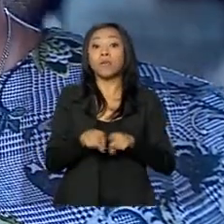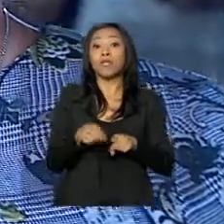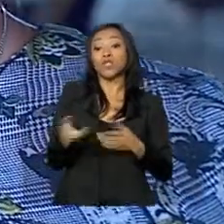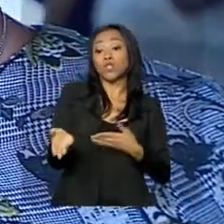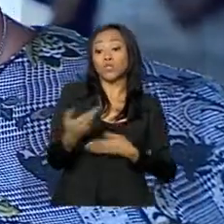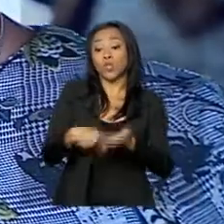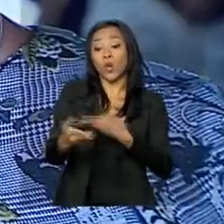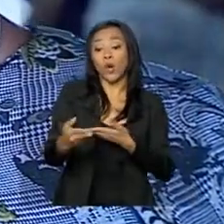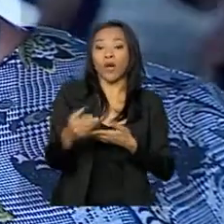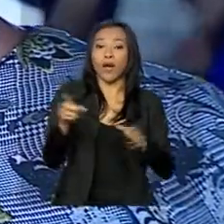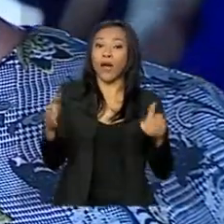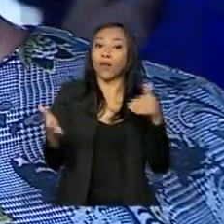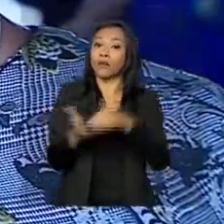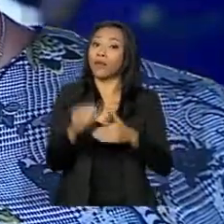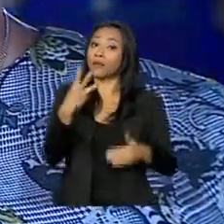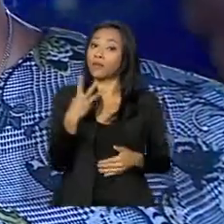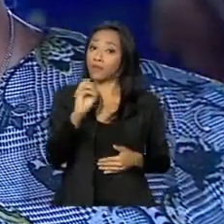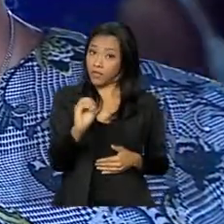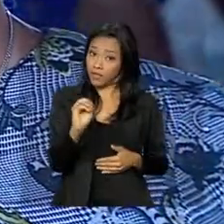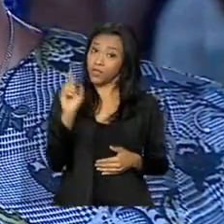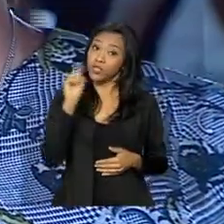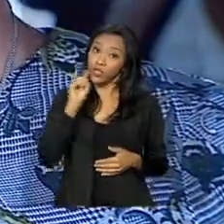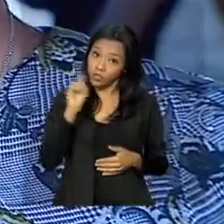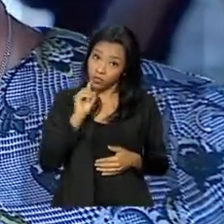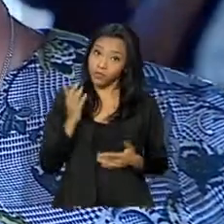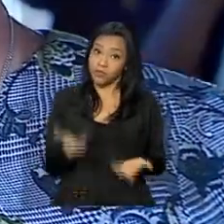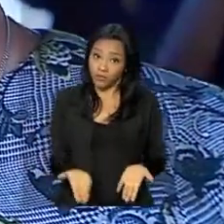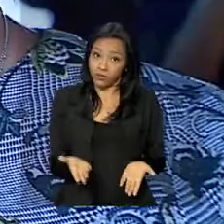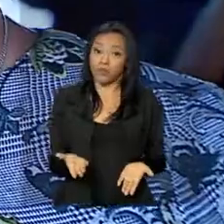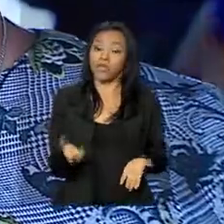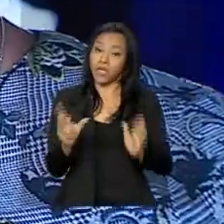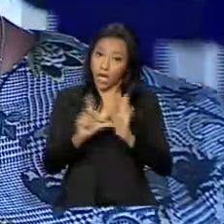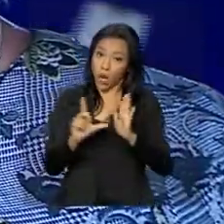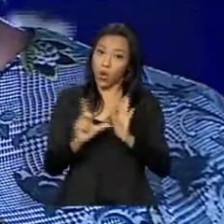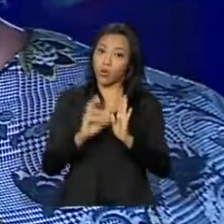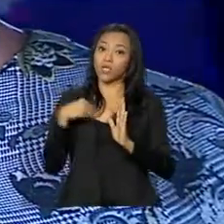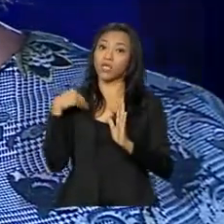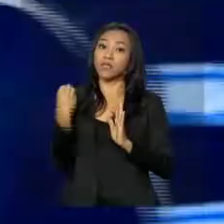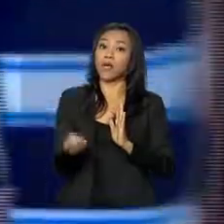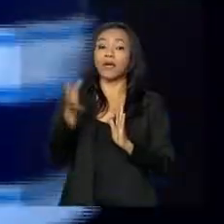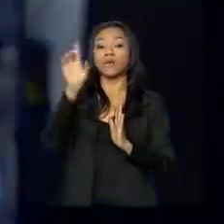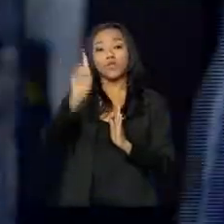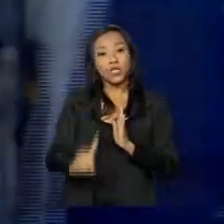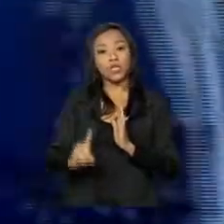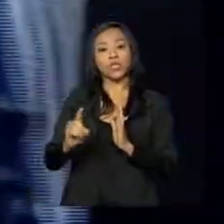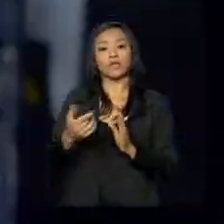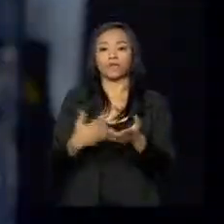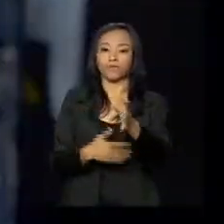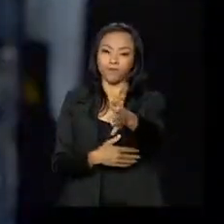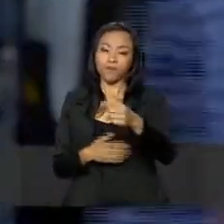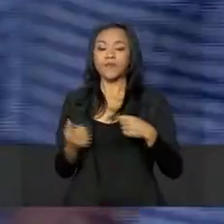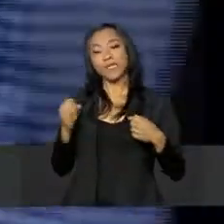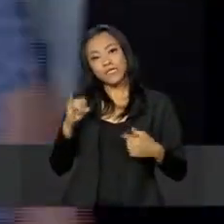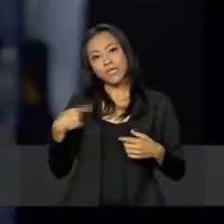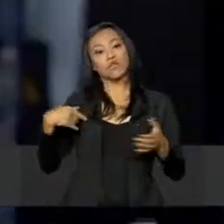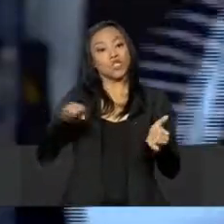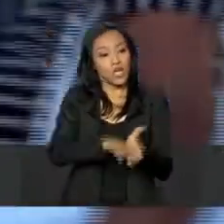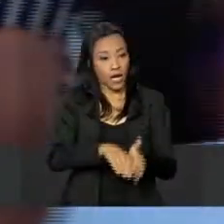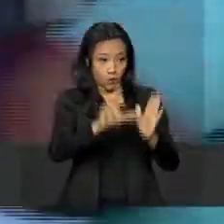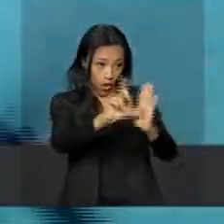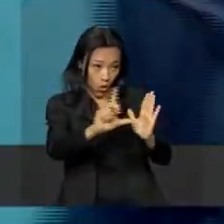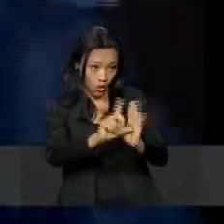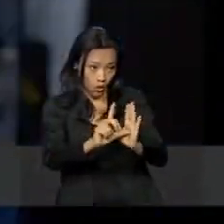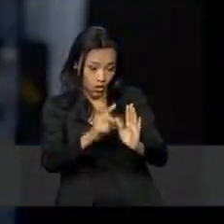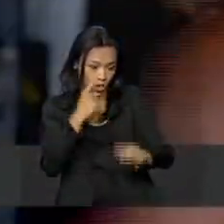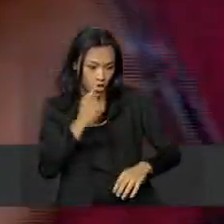conforme que a loja solicitar, né, que a loja der o direito, nota fiscal, tudo. Se eu chegar numa loja e lá não